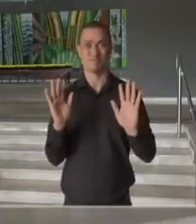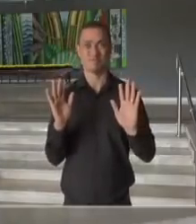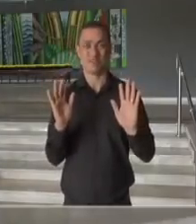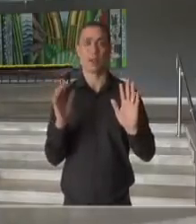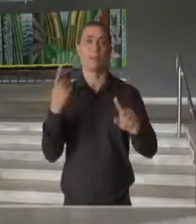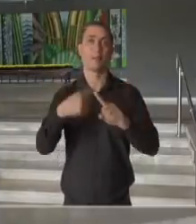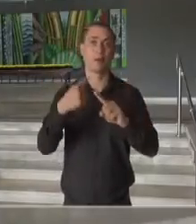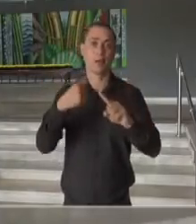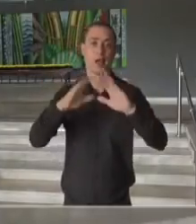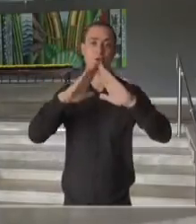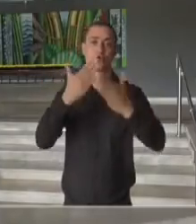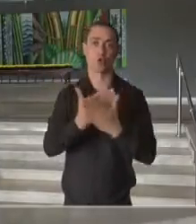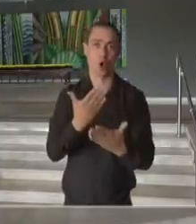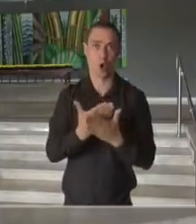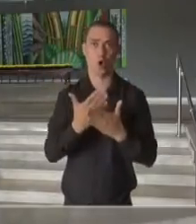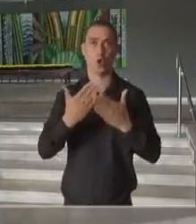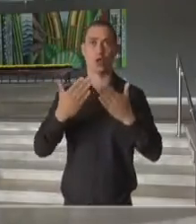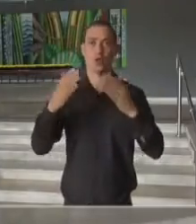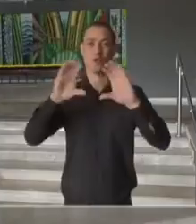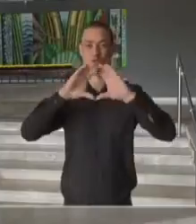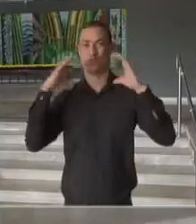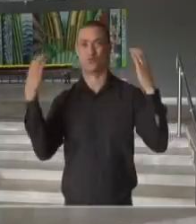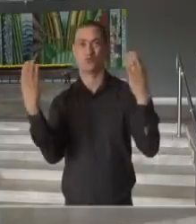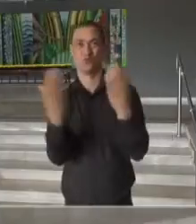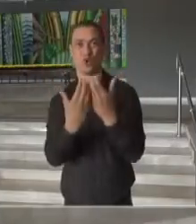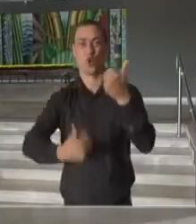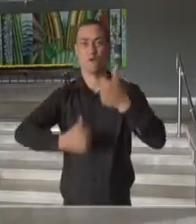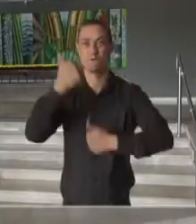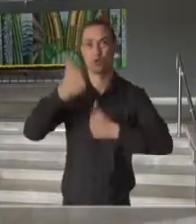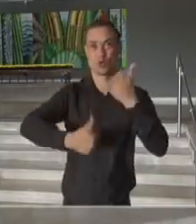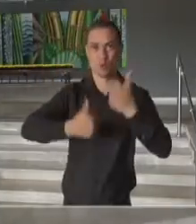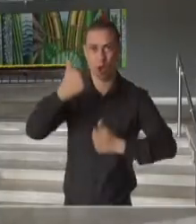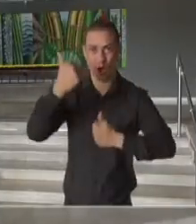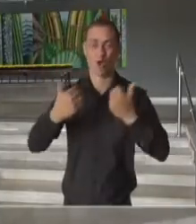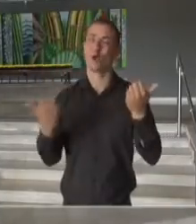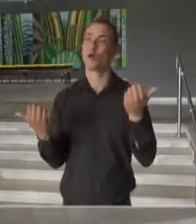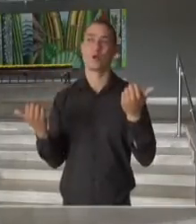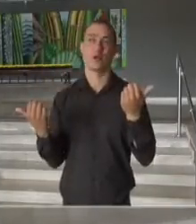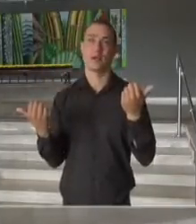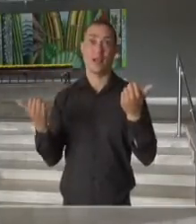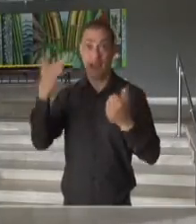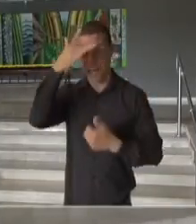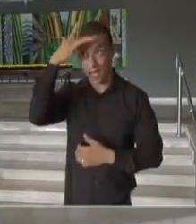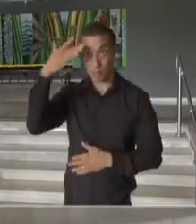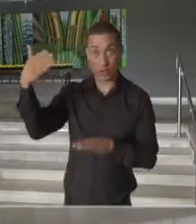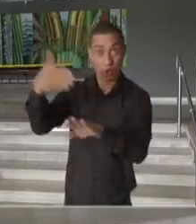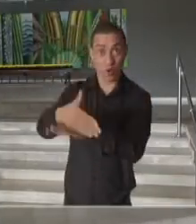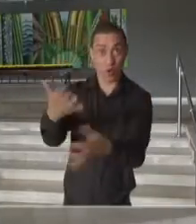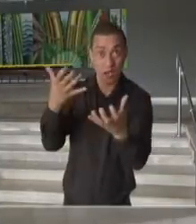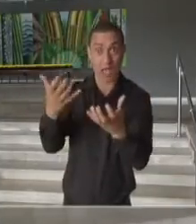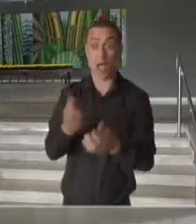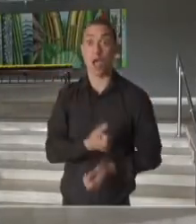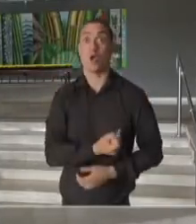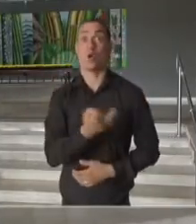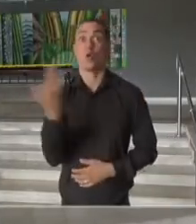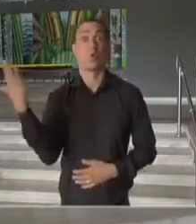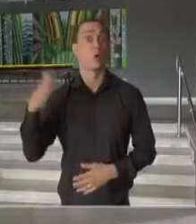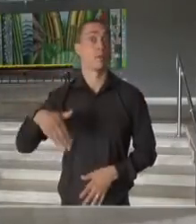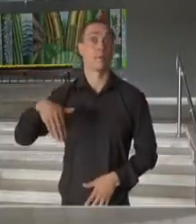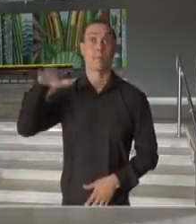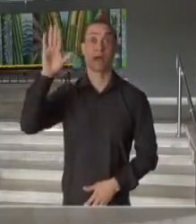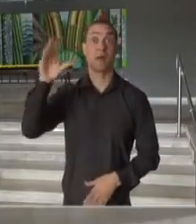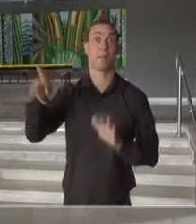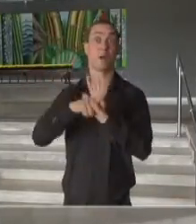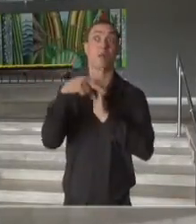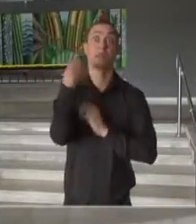Os estádios de futebol vão poder receber as pessoas numa quantidade de acordo com